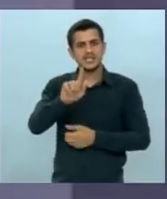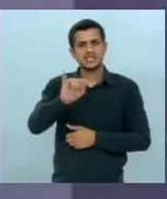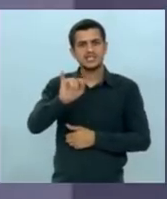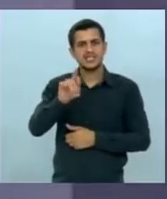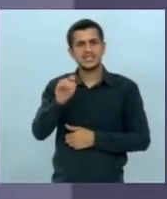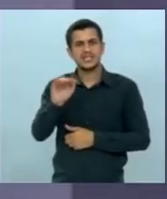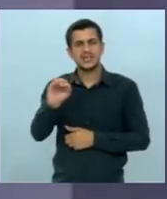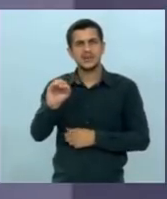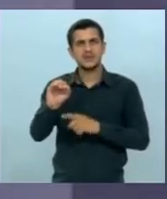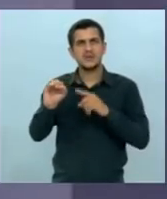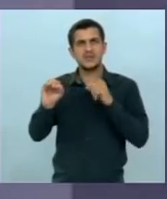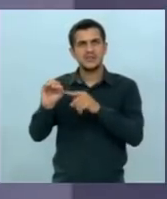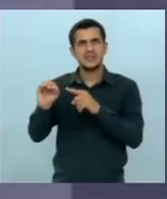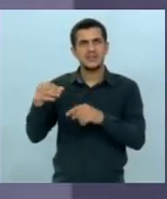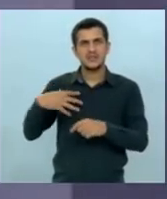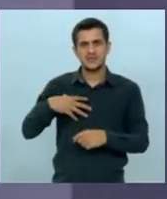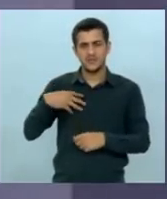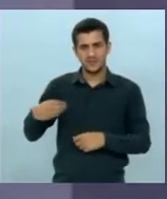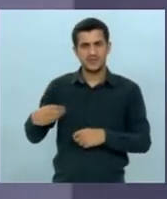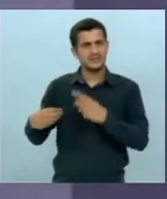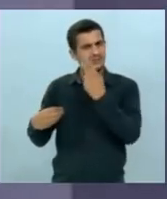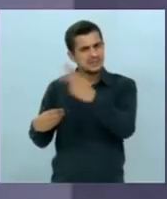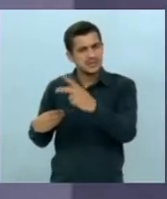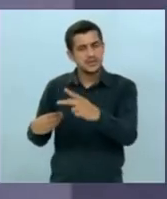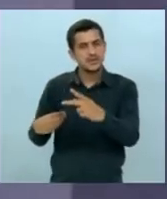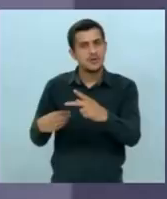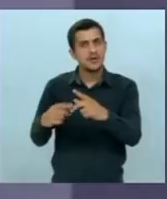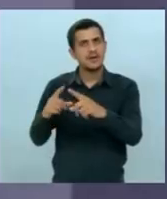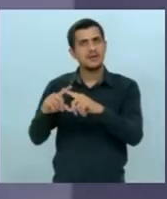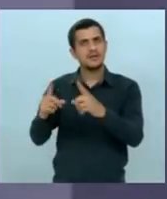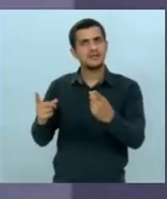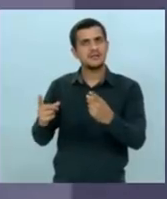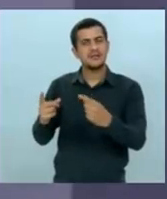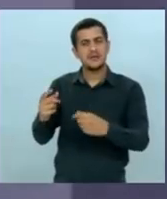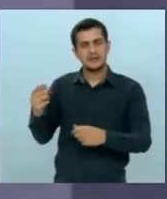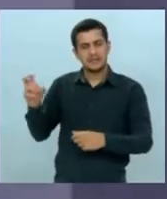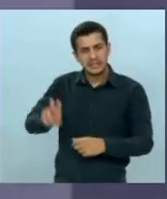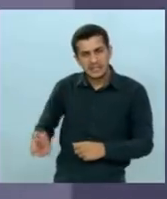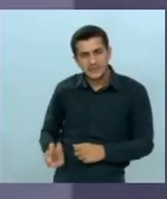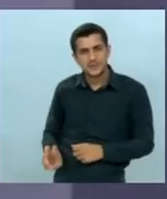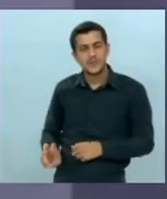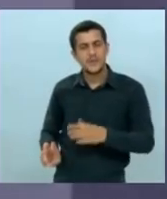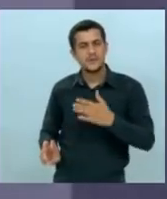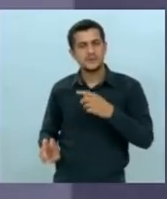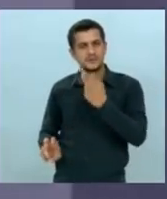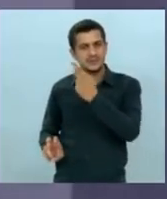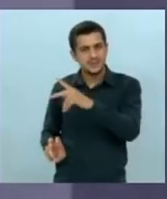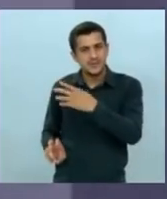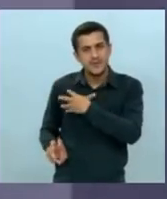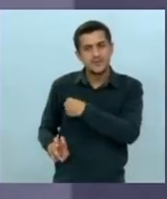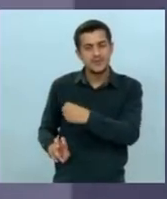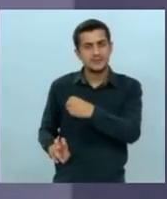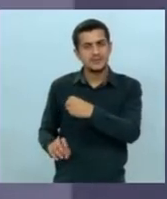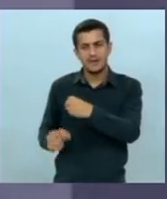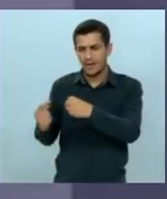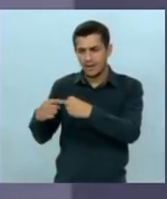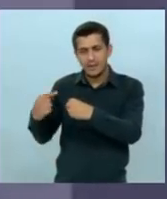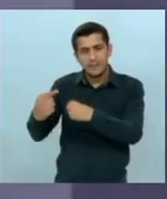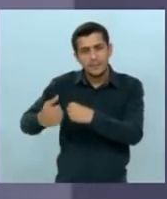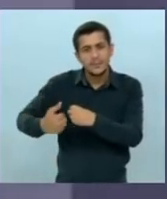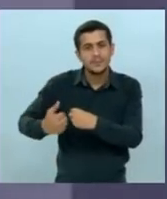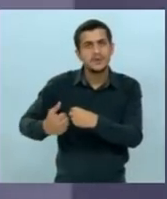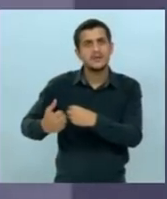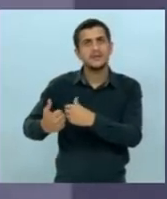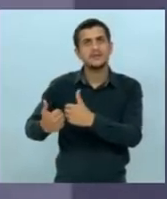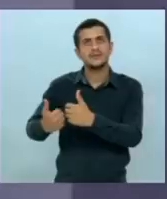seu próprio filho que é diferente o primo parente está em quinto grau o seu filho é filho e de repente